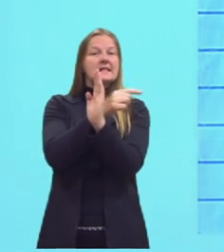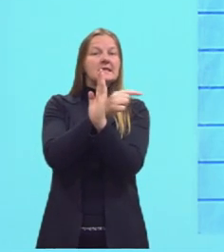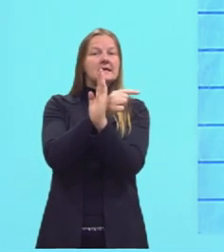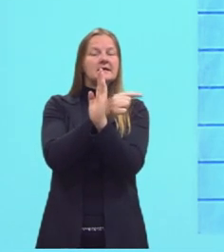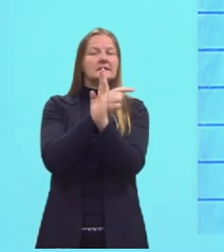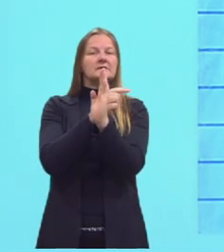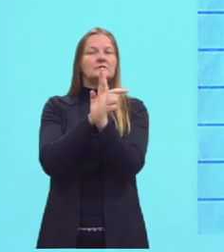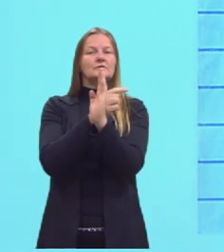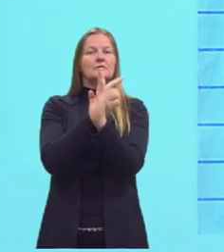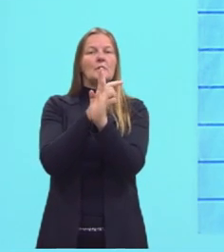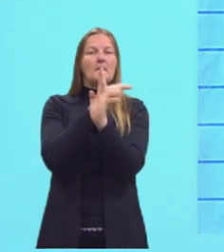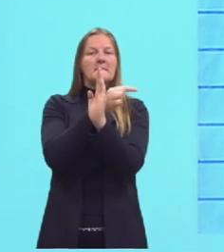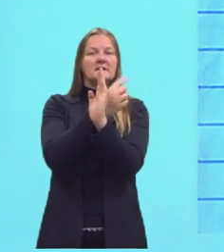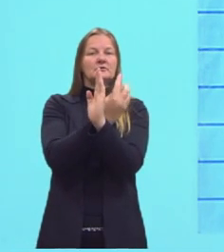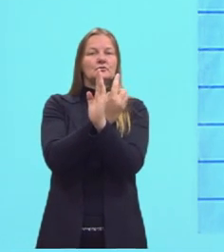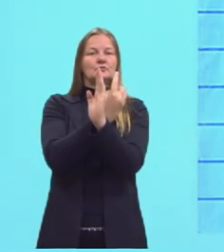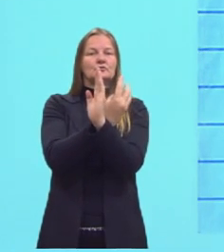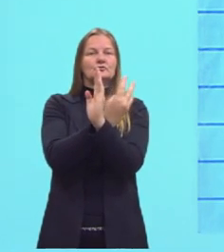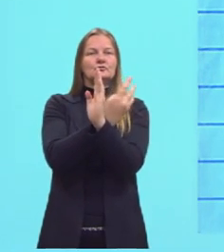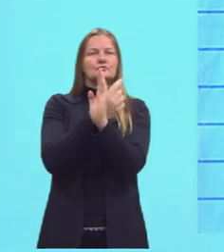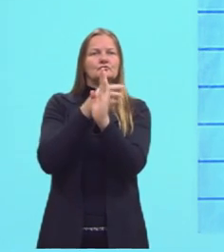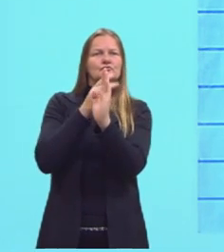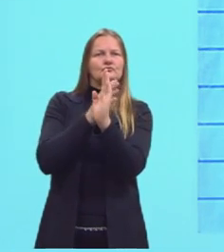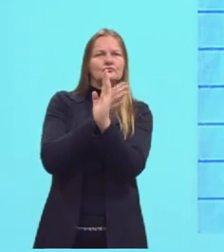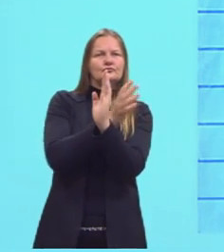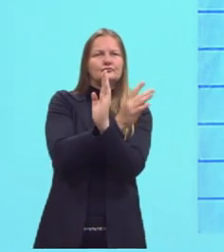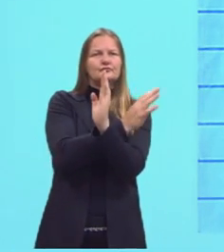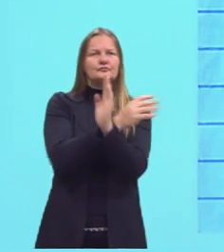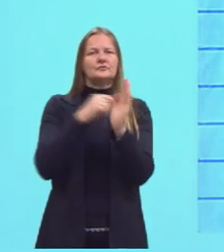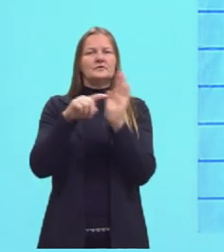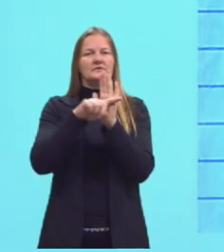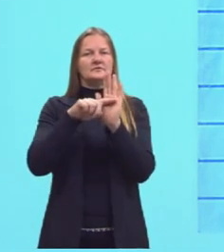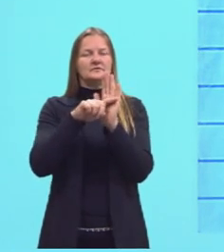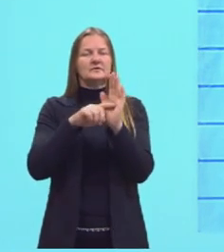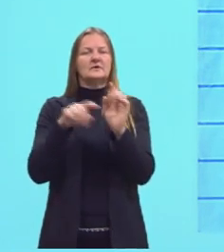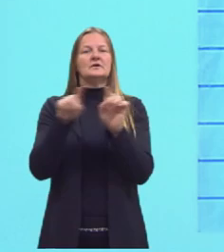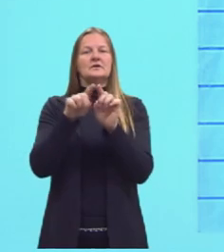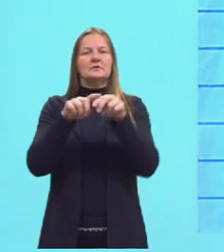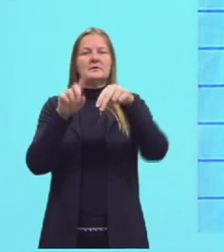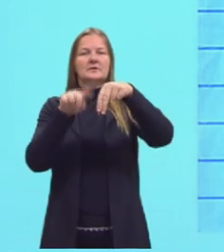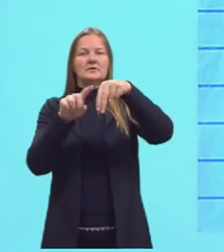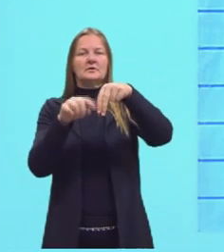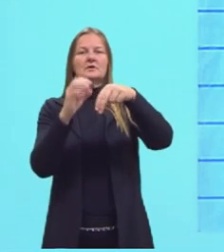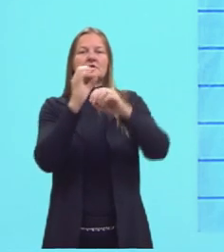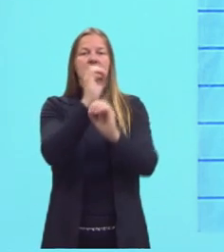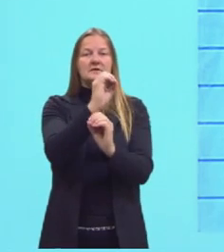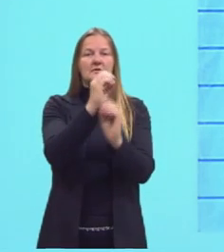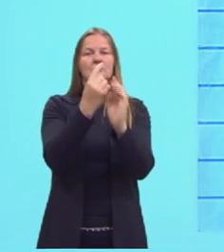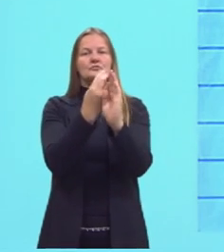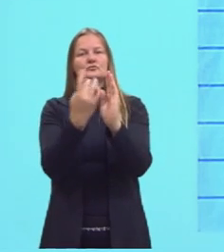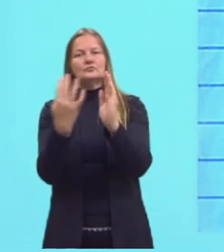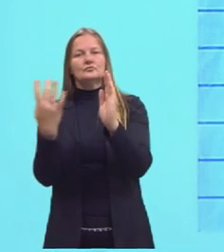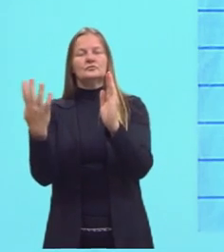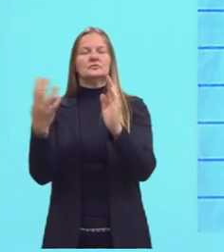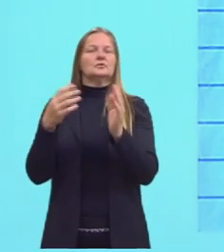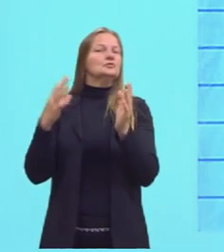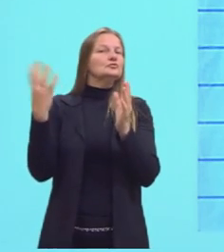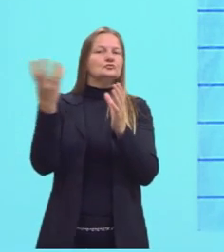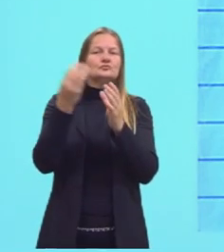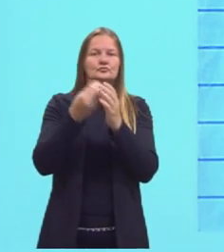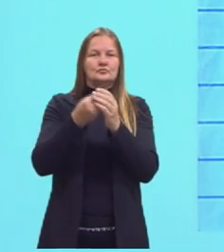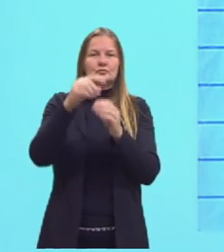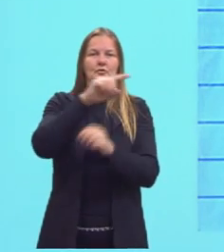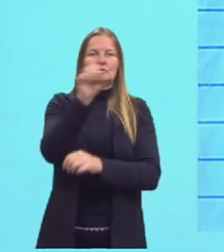então o menos um, menos dois, menos três e também os naturais, o zero, um, dois, três e assim por diante.